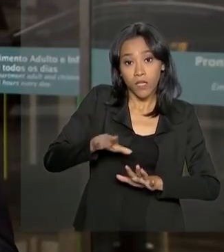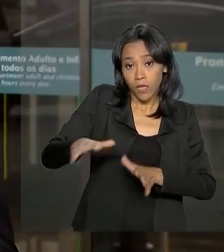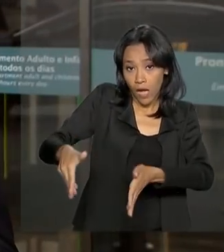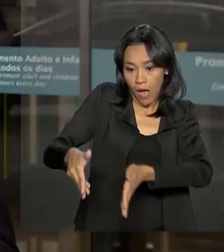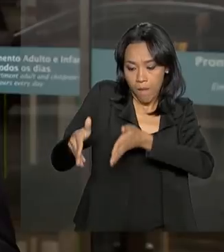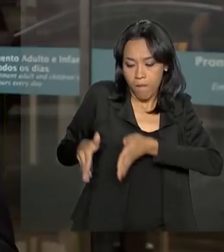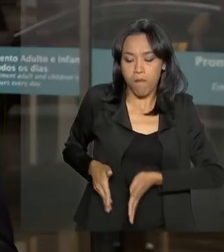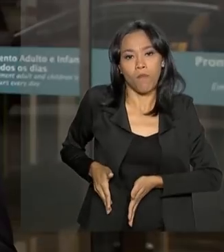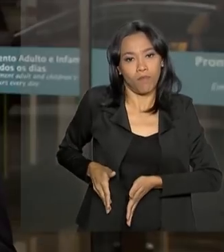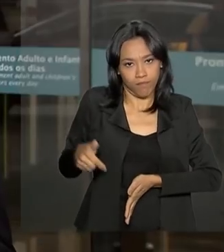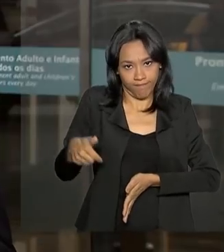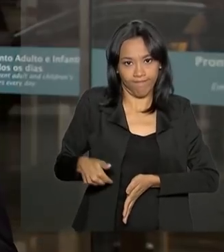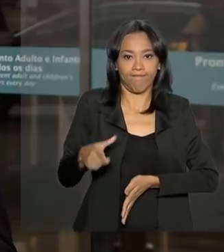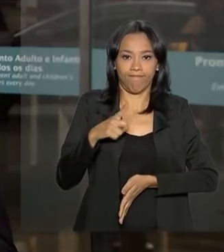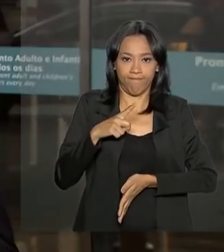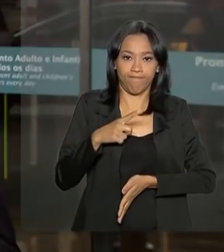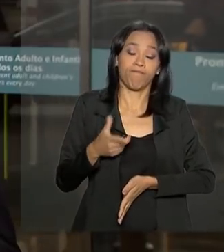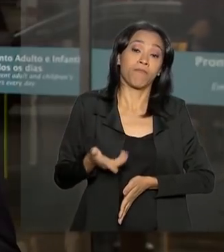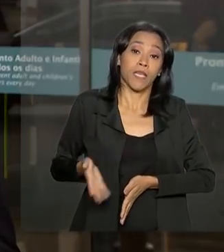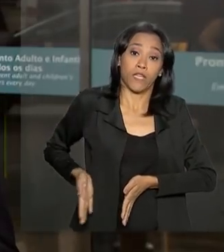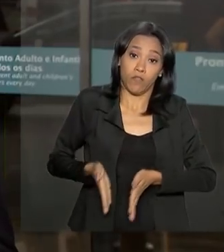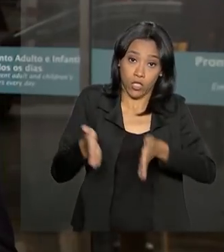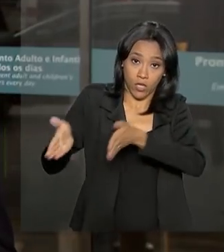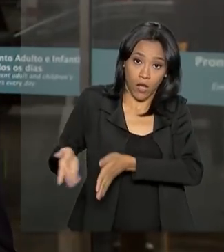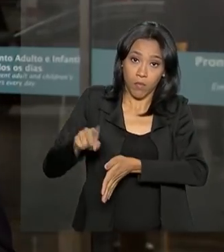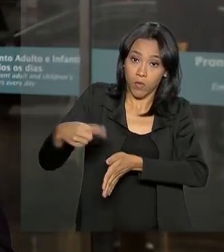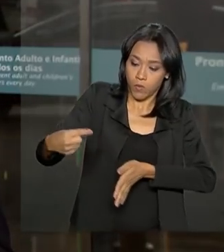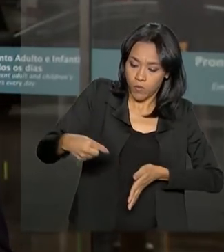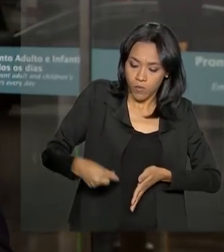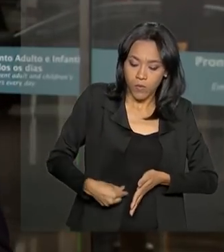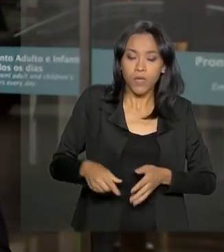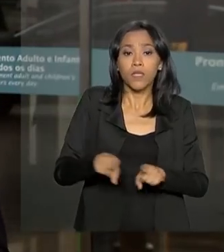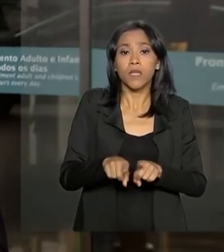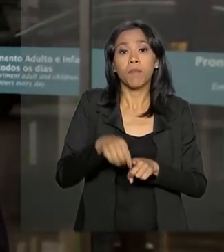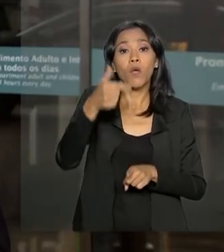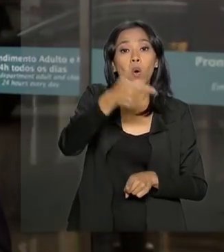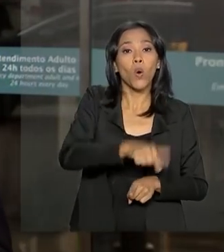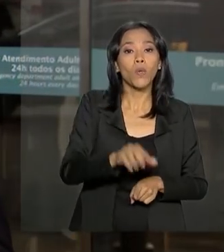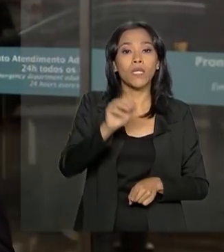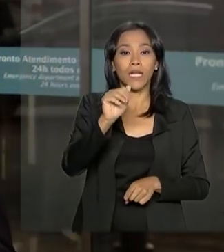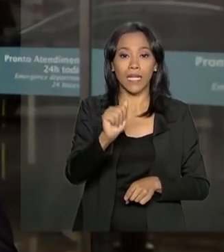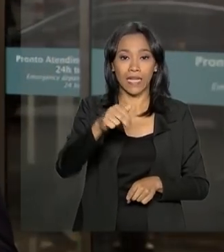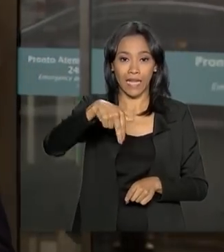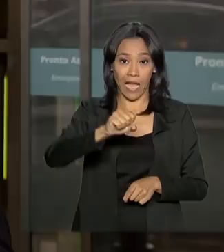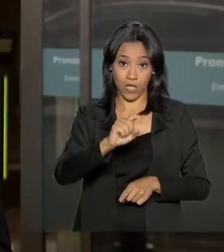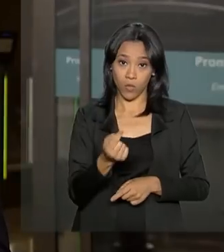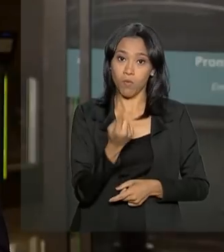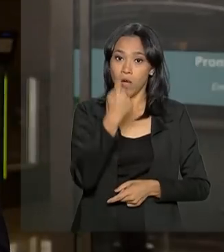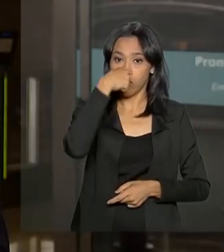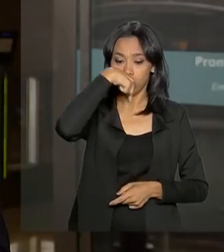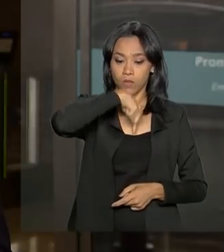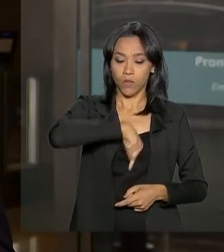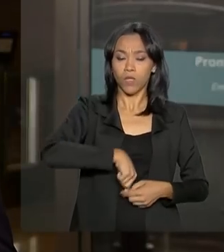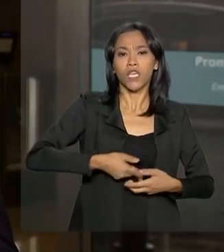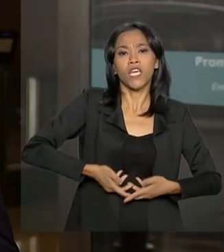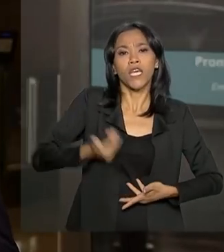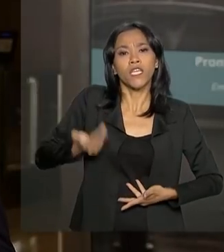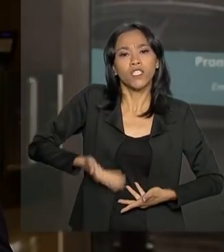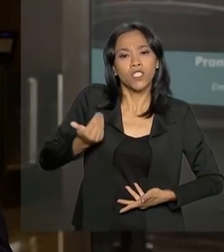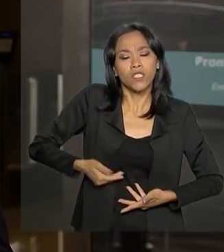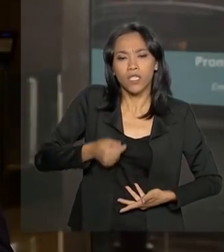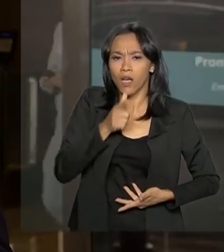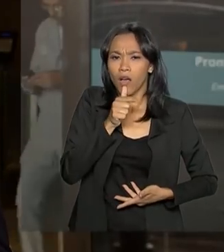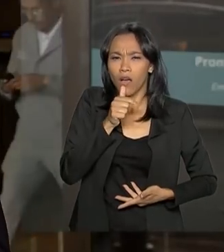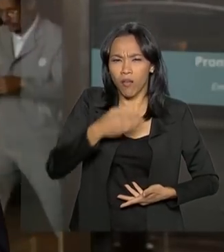colostomia. Ele também segue com uma sonda nasogástrica que acessa o estômago e retira alguns líquidos para